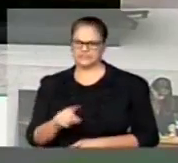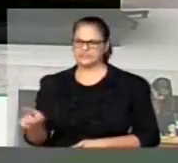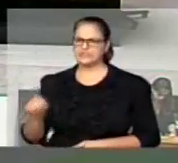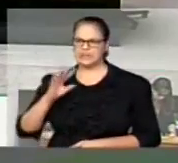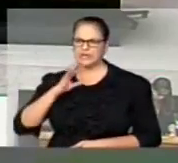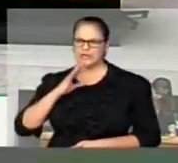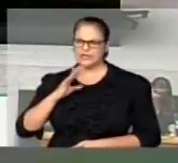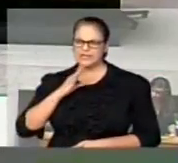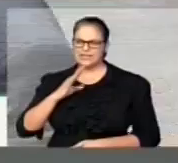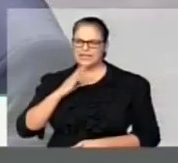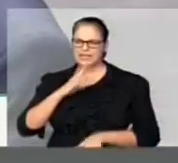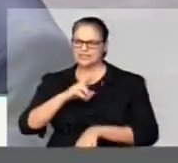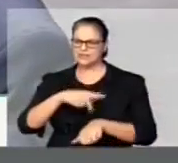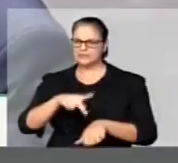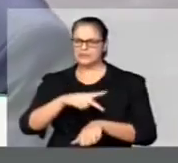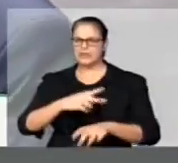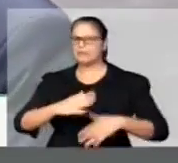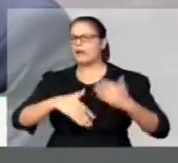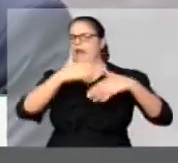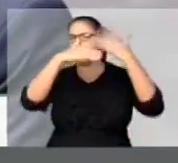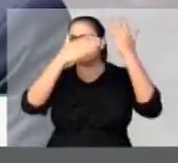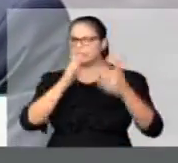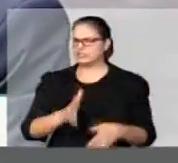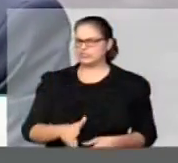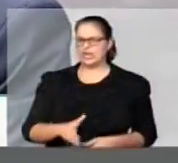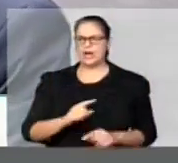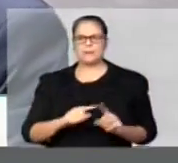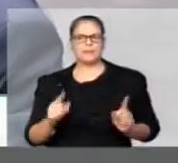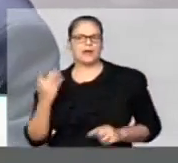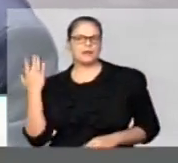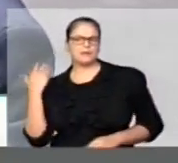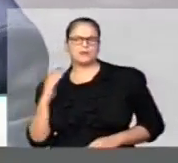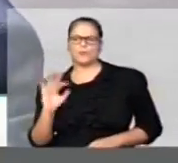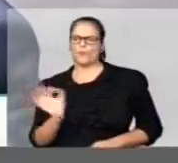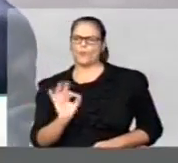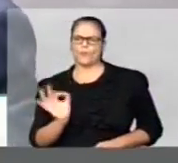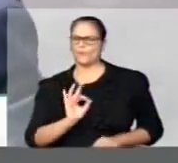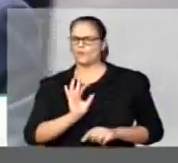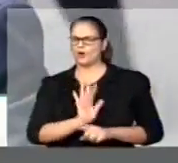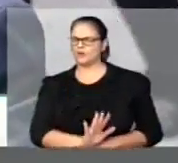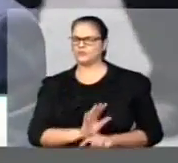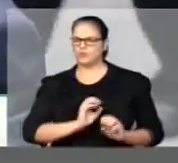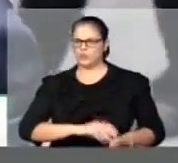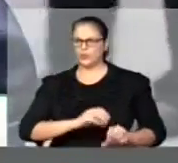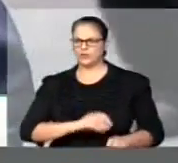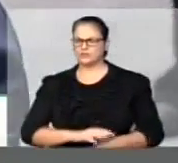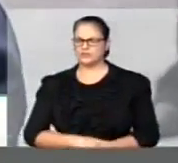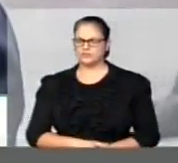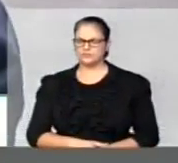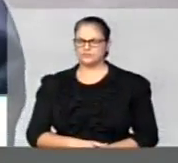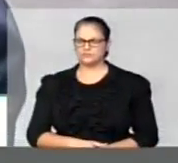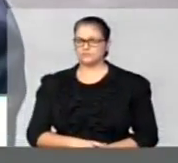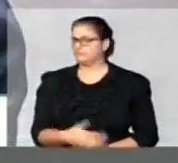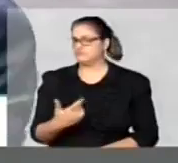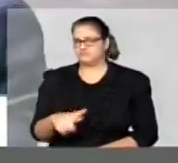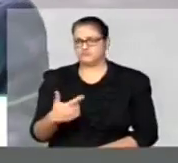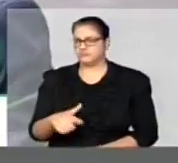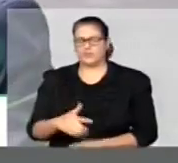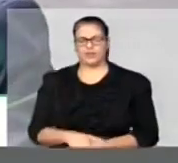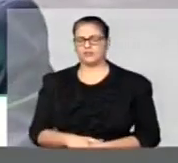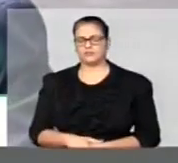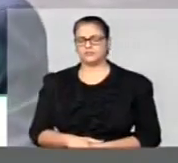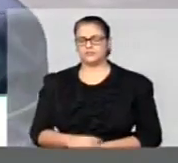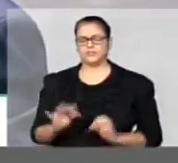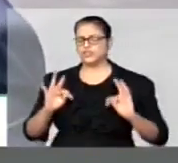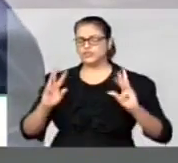desenvolvido sem um grande investimento na educação e na formação das pessoas? Todos os exemplos de sucesso no